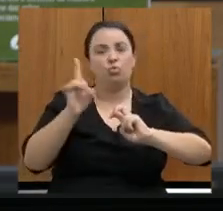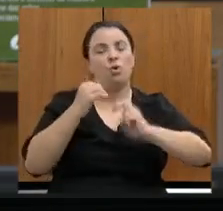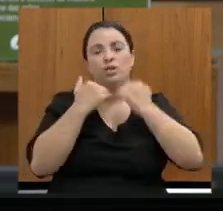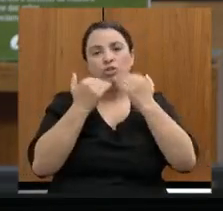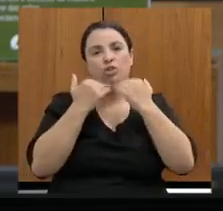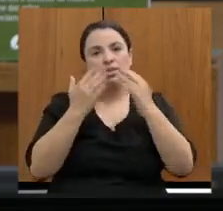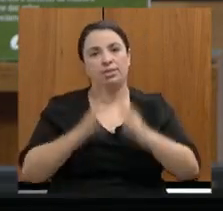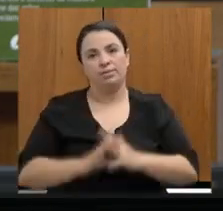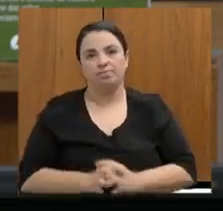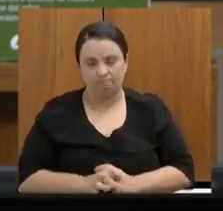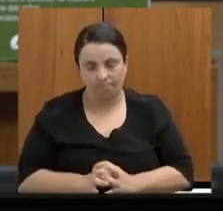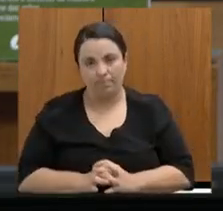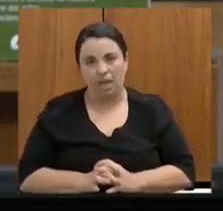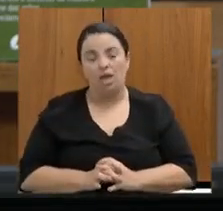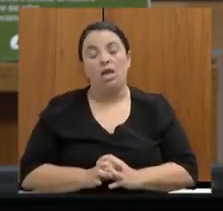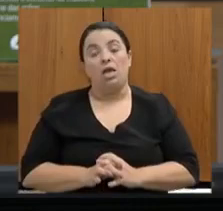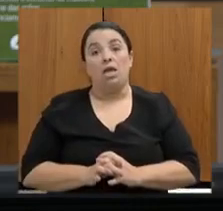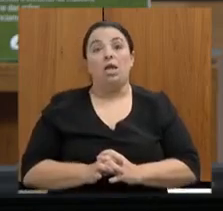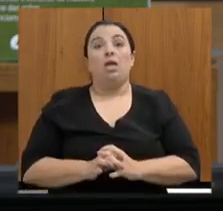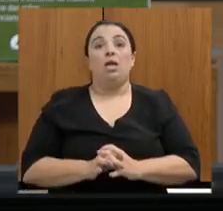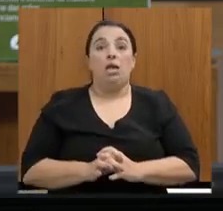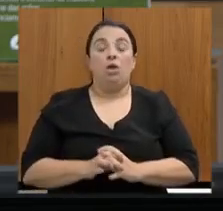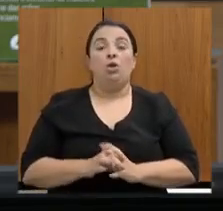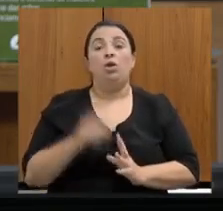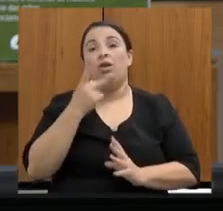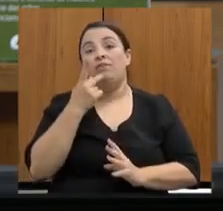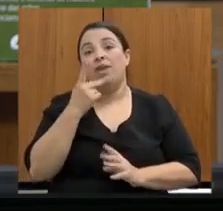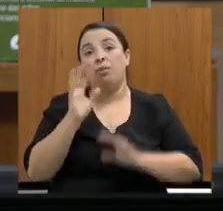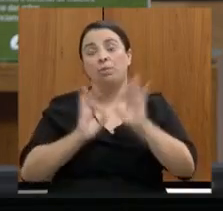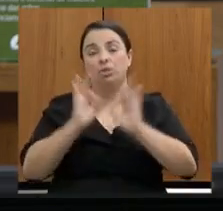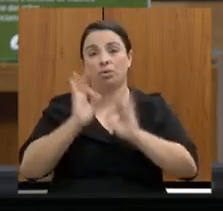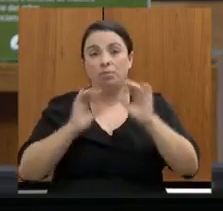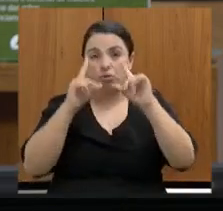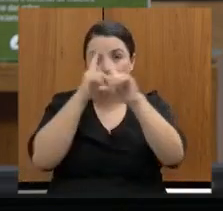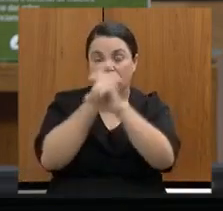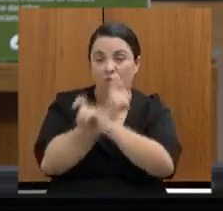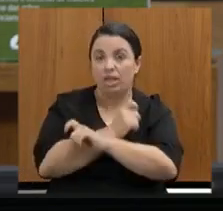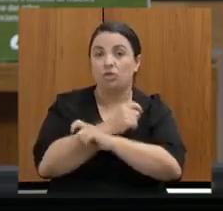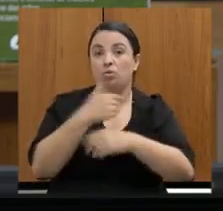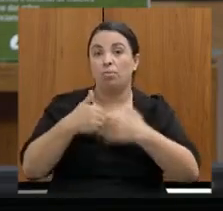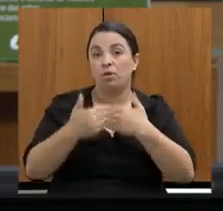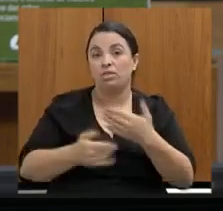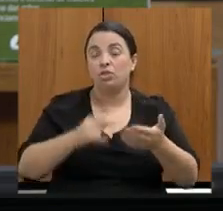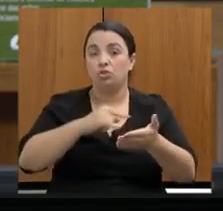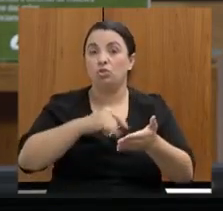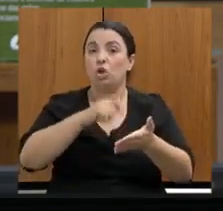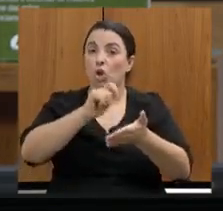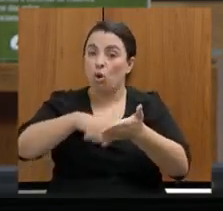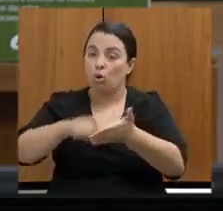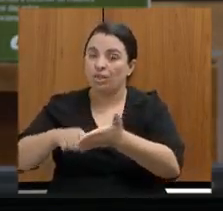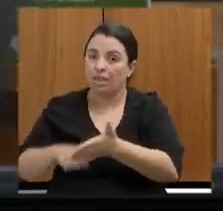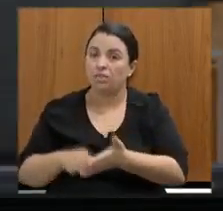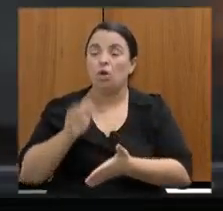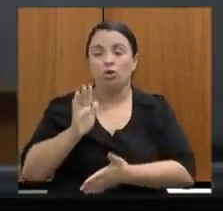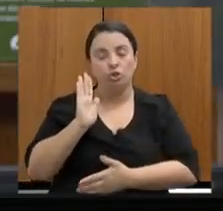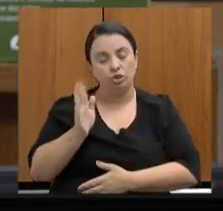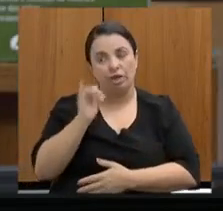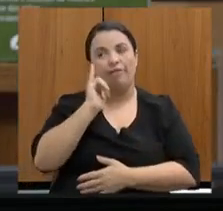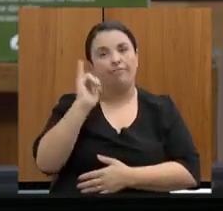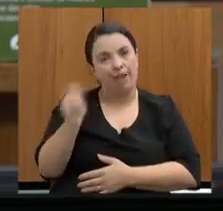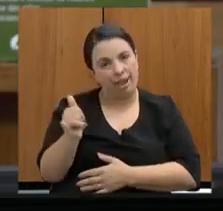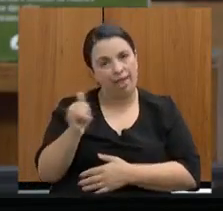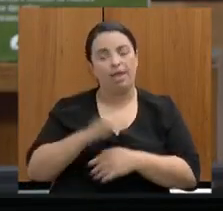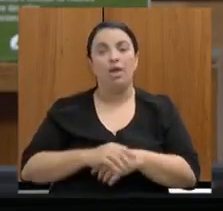respeito ao planejamento sobre a dificuldade no processo de contratação, eu lhe falei também. Eu lhe falei dos 4 mil,